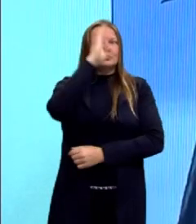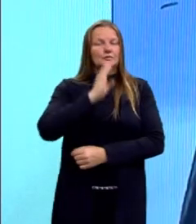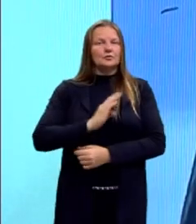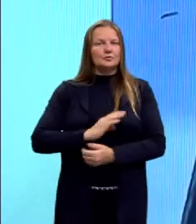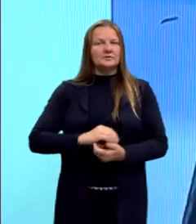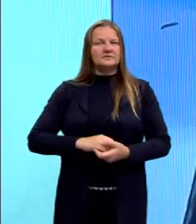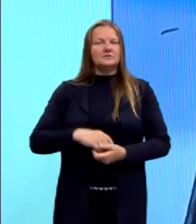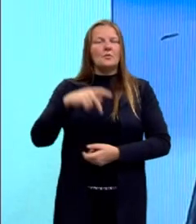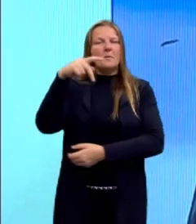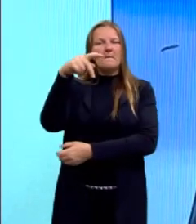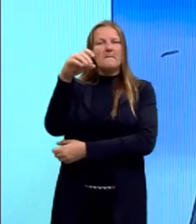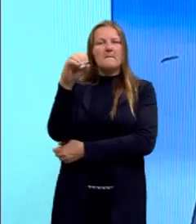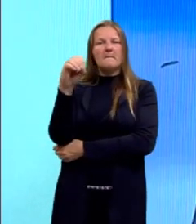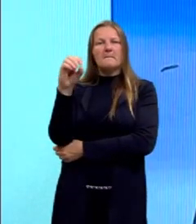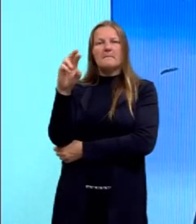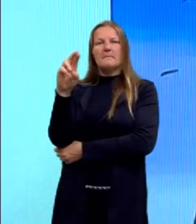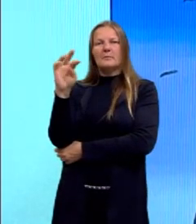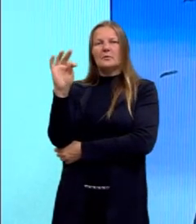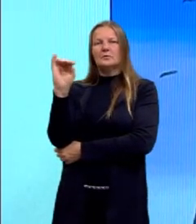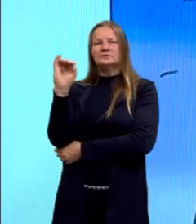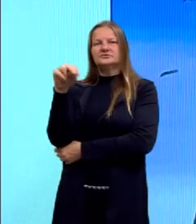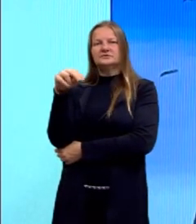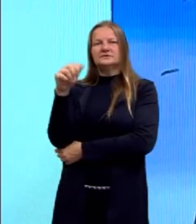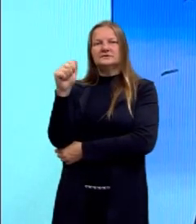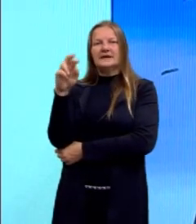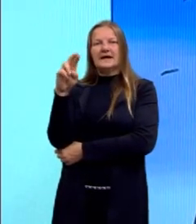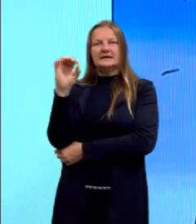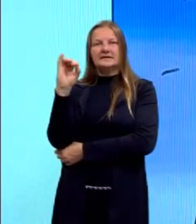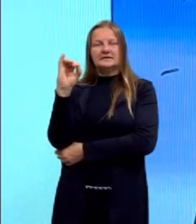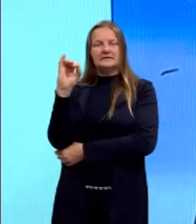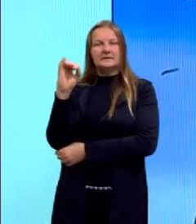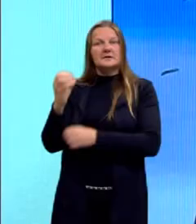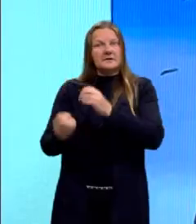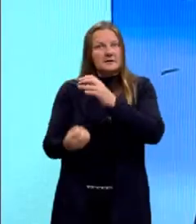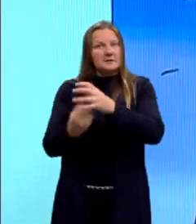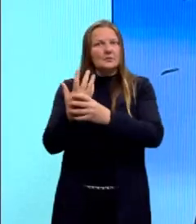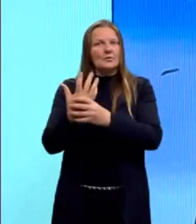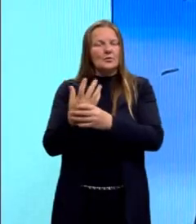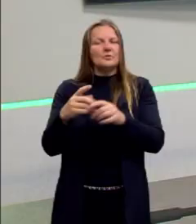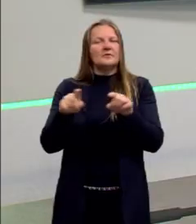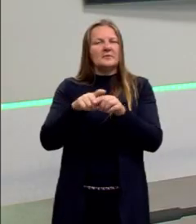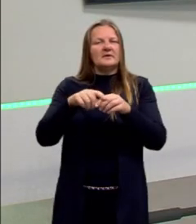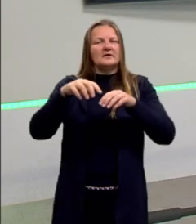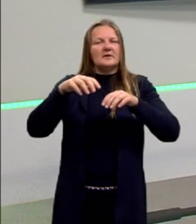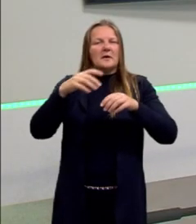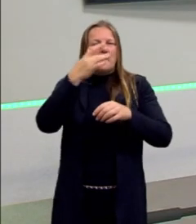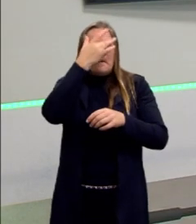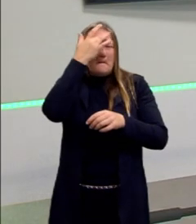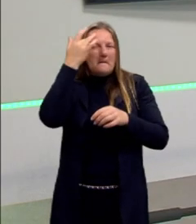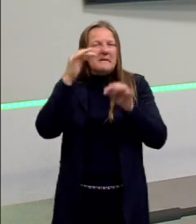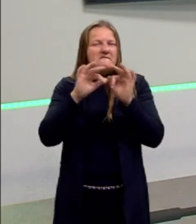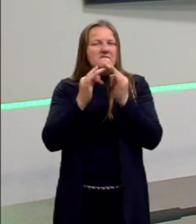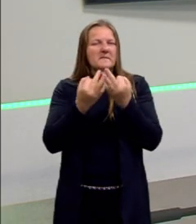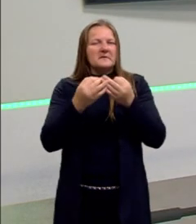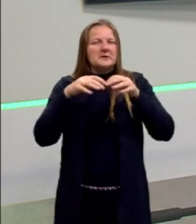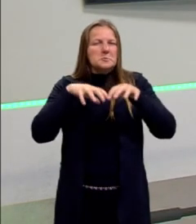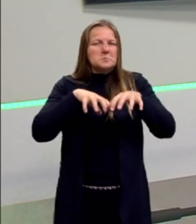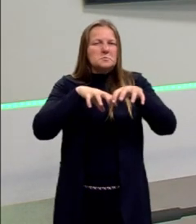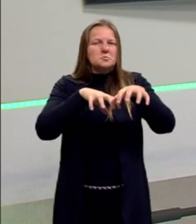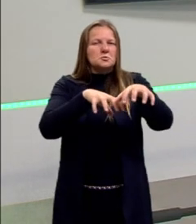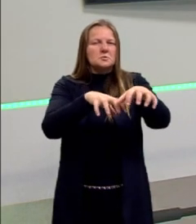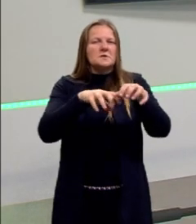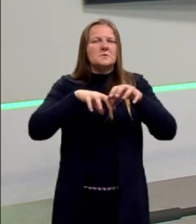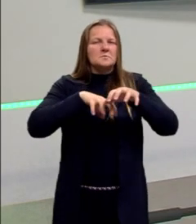Portinari, que é Os Retirantes. Também é uma obra... Acho interessante sempre a gente fazer esse recorte e